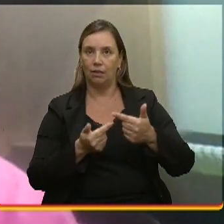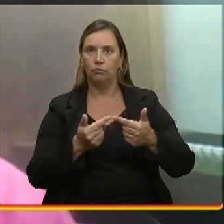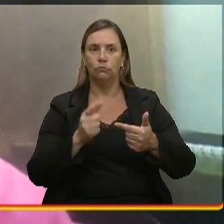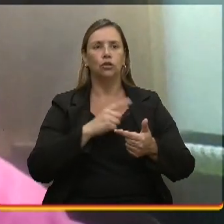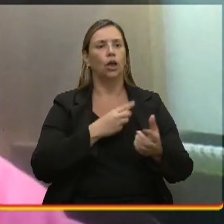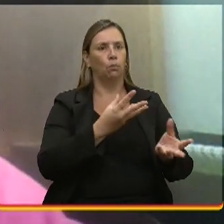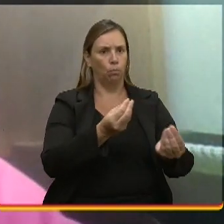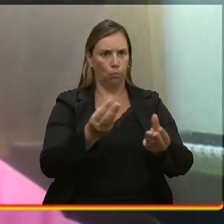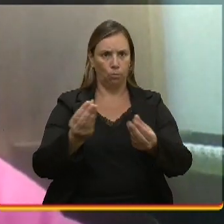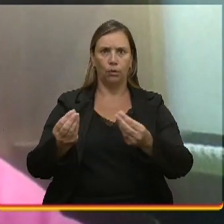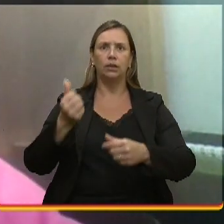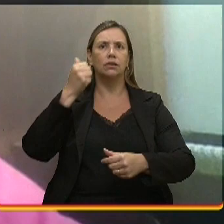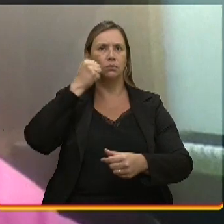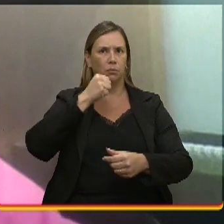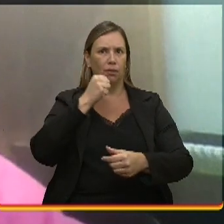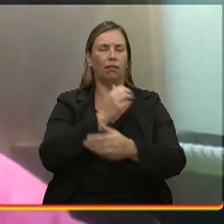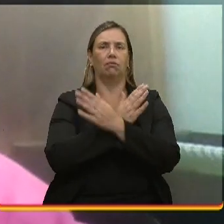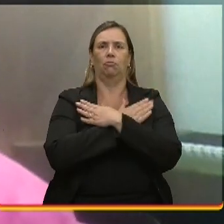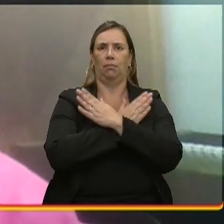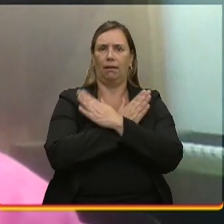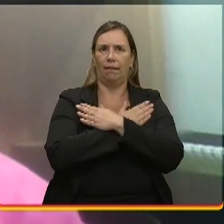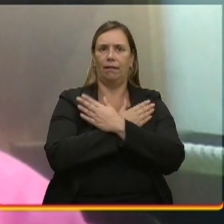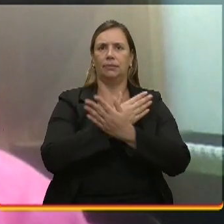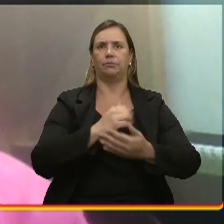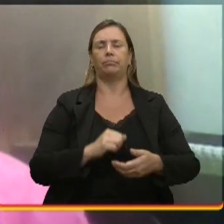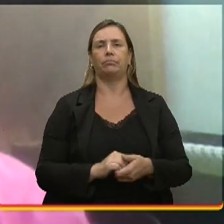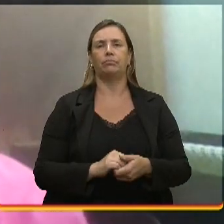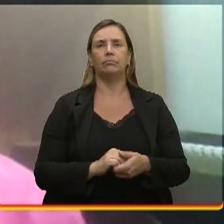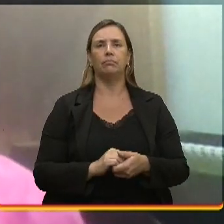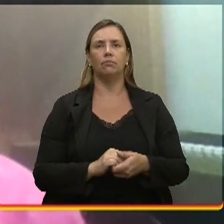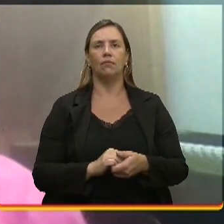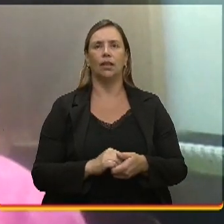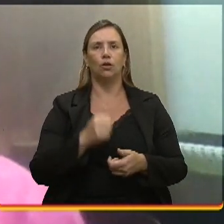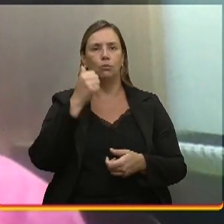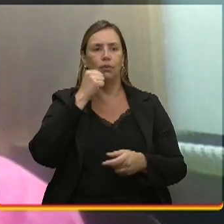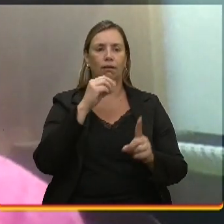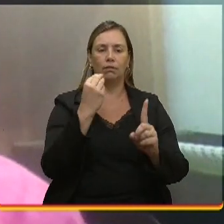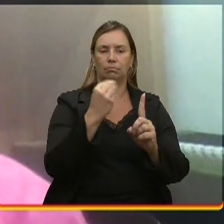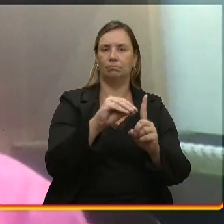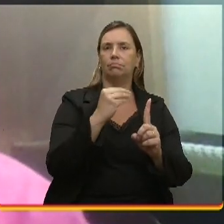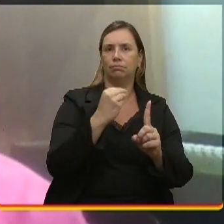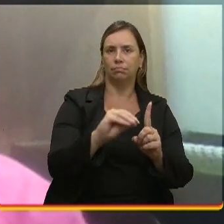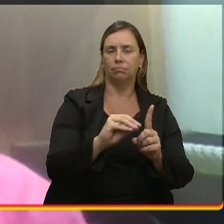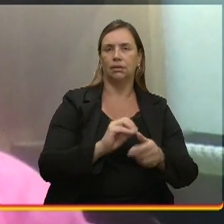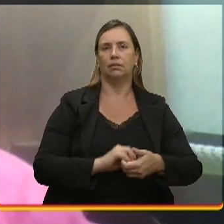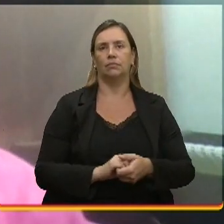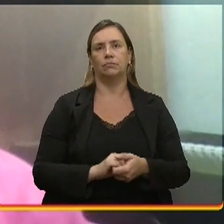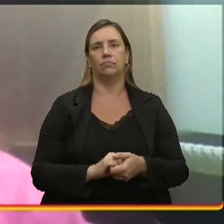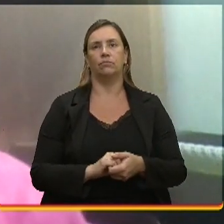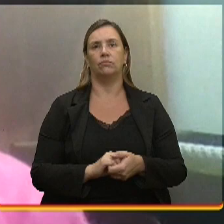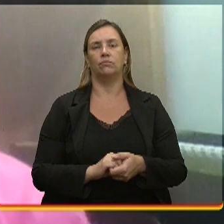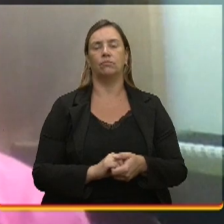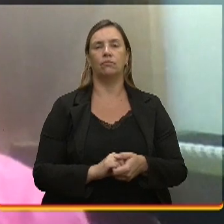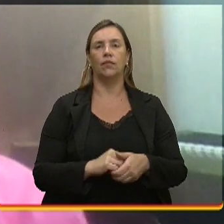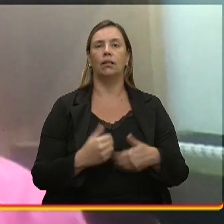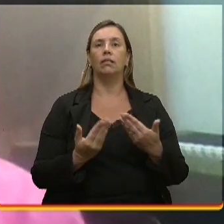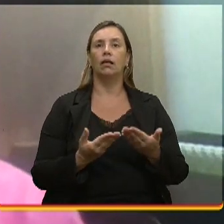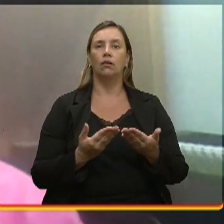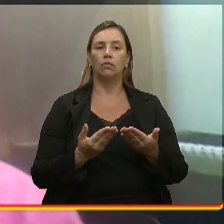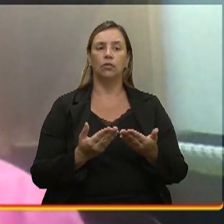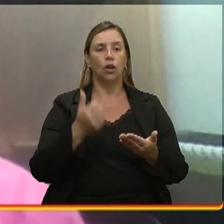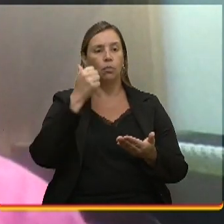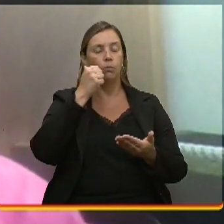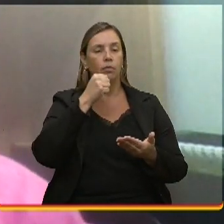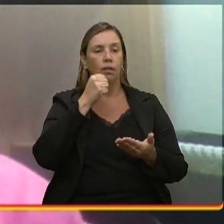mulheres desempregadas e eu já trabalhava com mulheres desfavorecidas socialmente, né? Então, colocar a mulher no